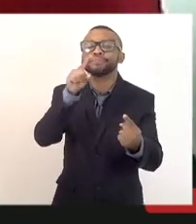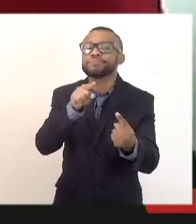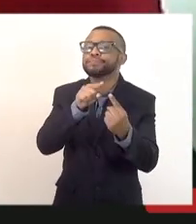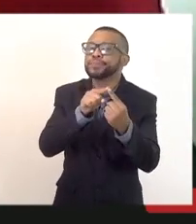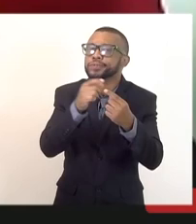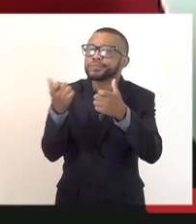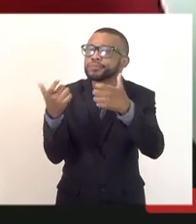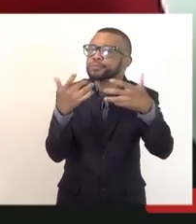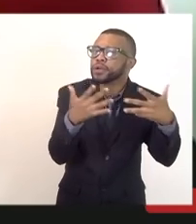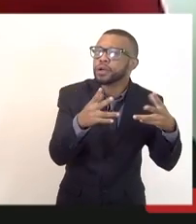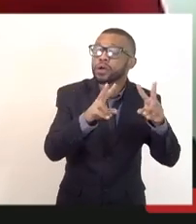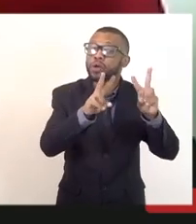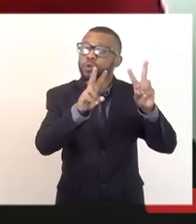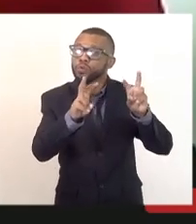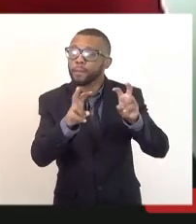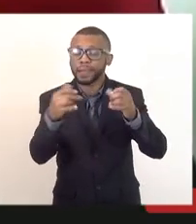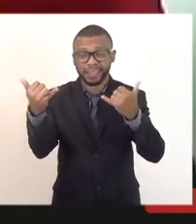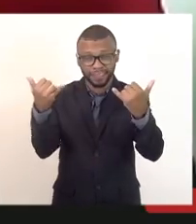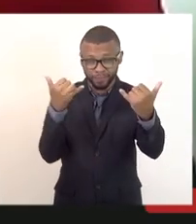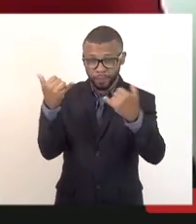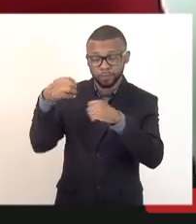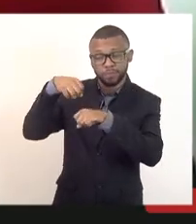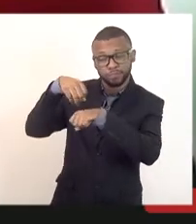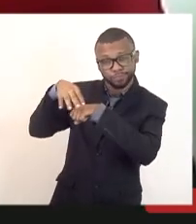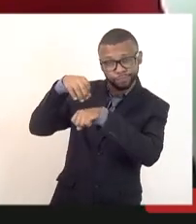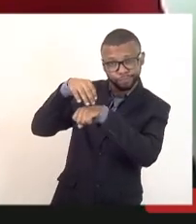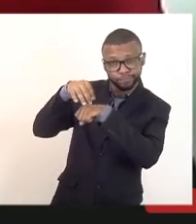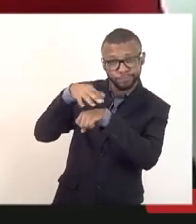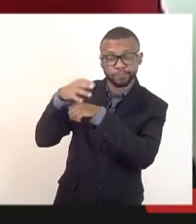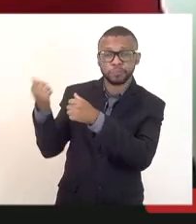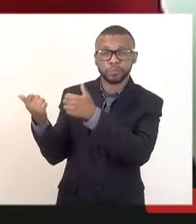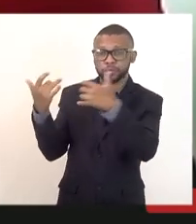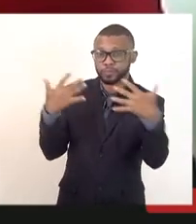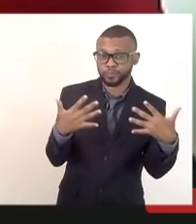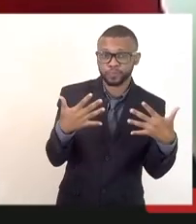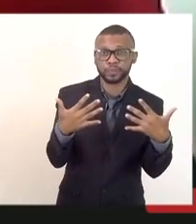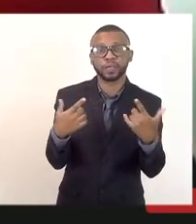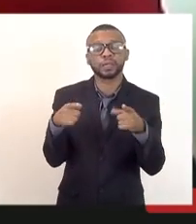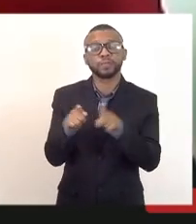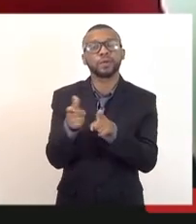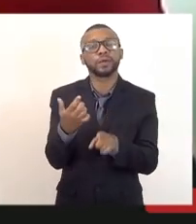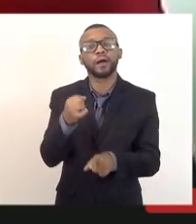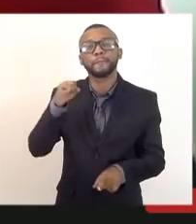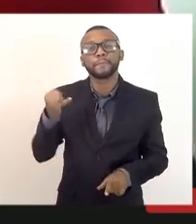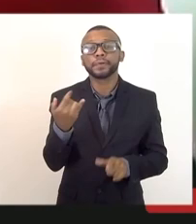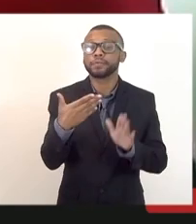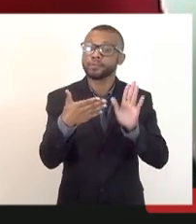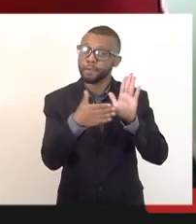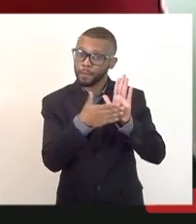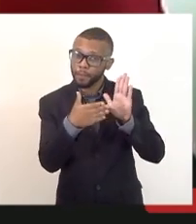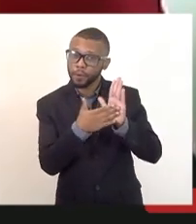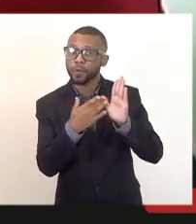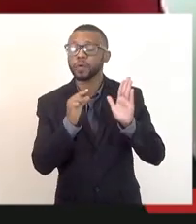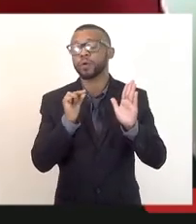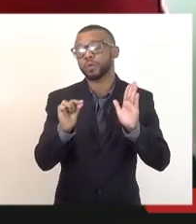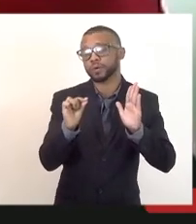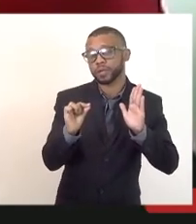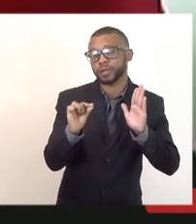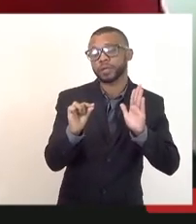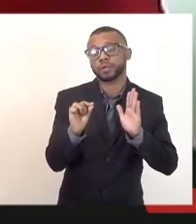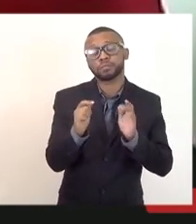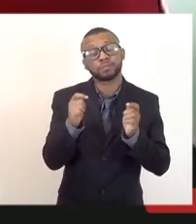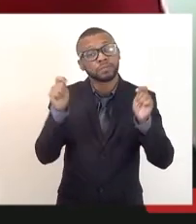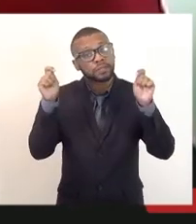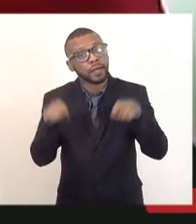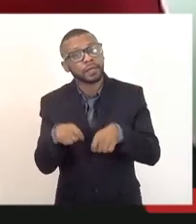informações trazidas pelo senhor, de modo até fazer uma proposta aqui do que poderia ser feito